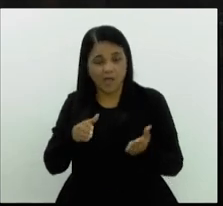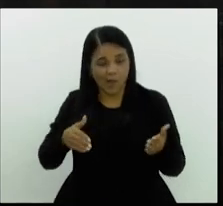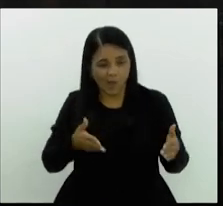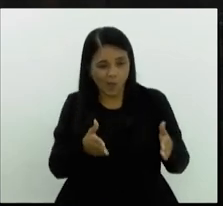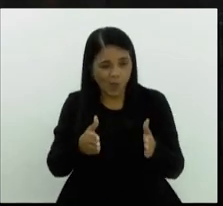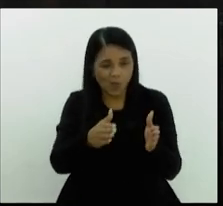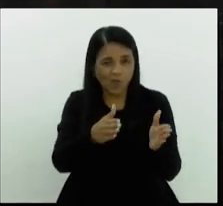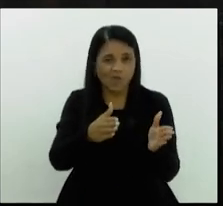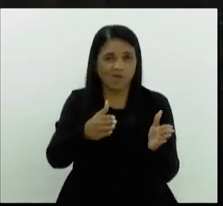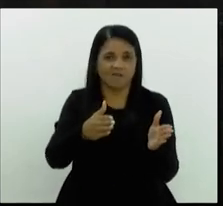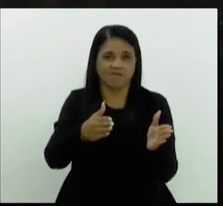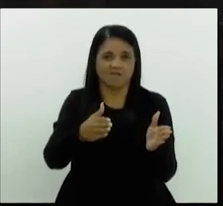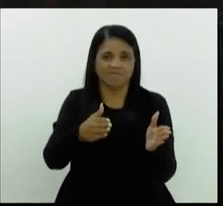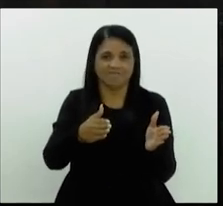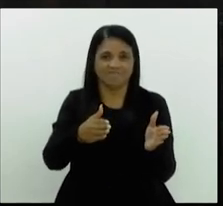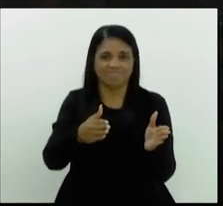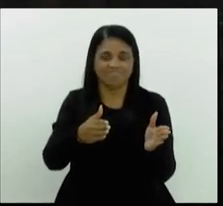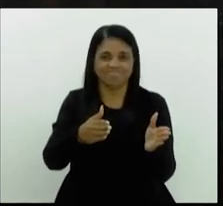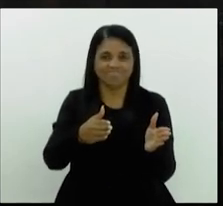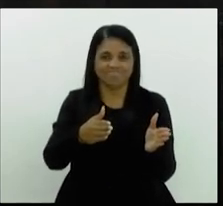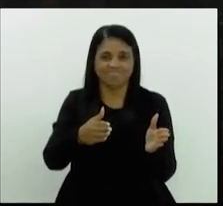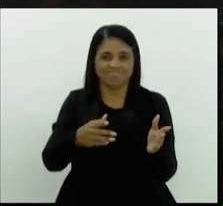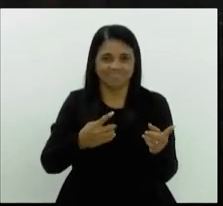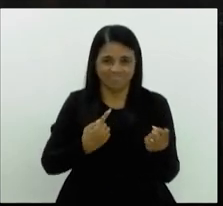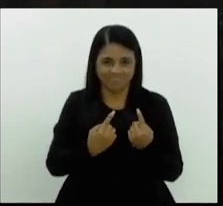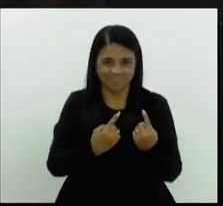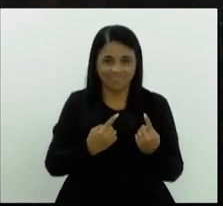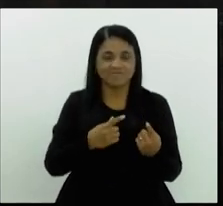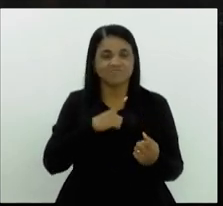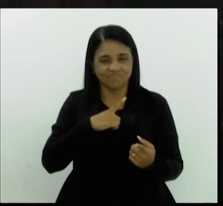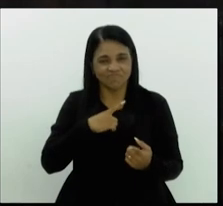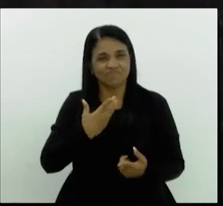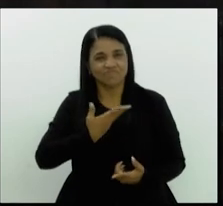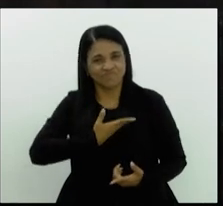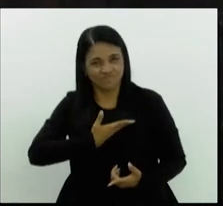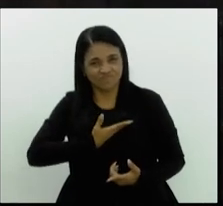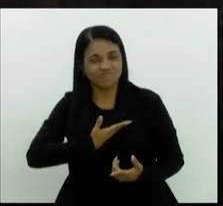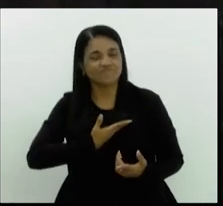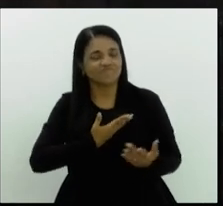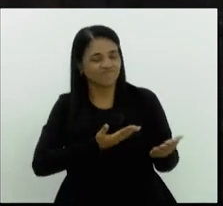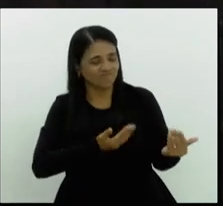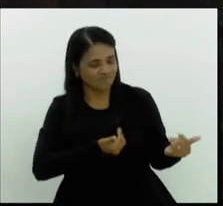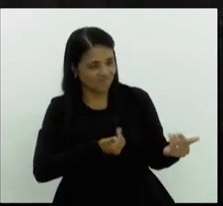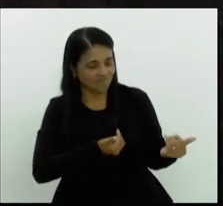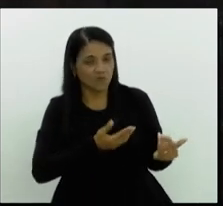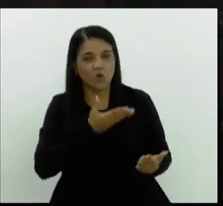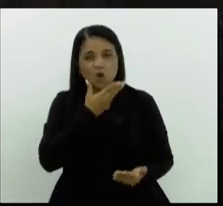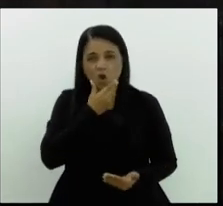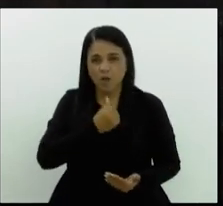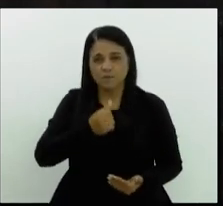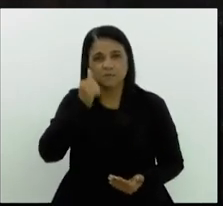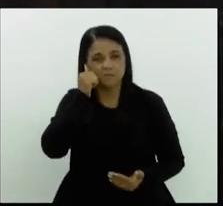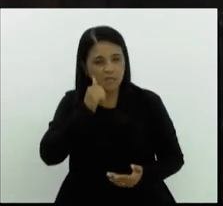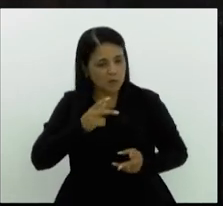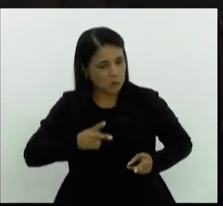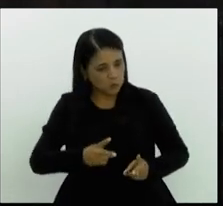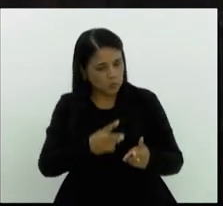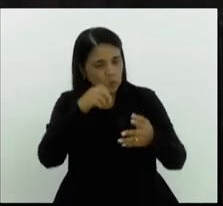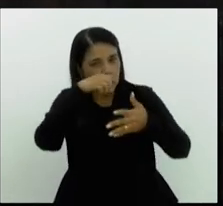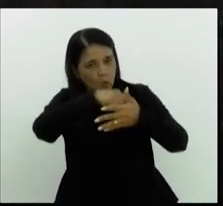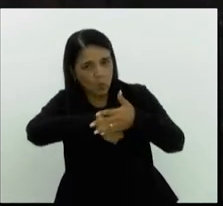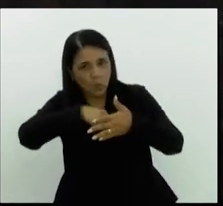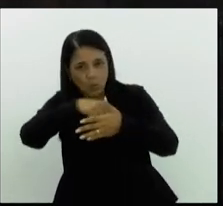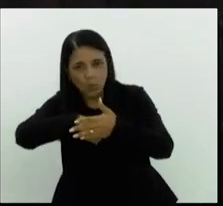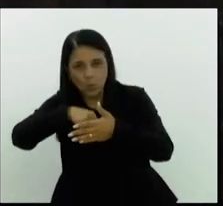do Oeste, nós vamos encontrar muitos desses jovens, homens e mulheres que estão lá continuando a luta pela